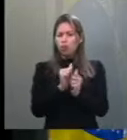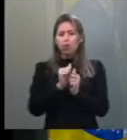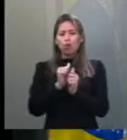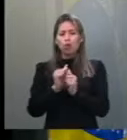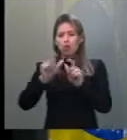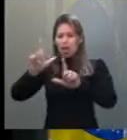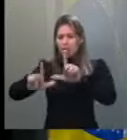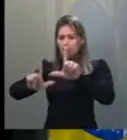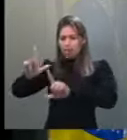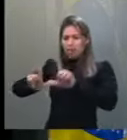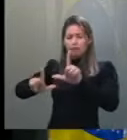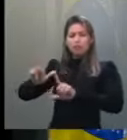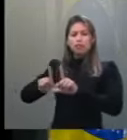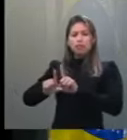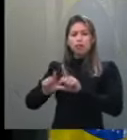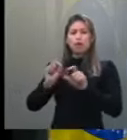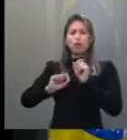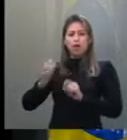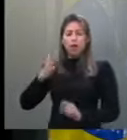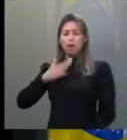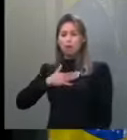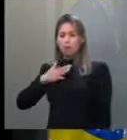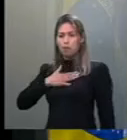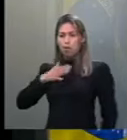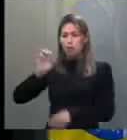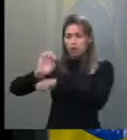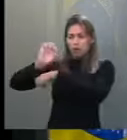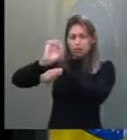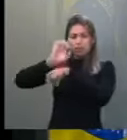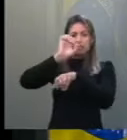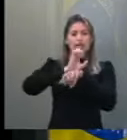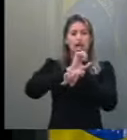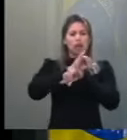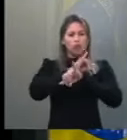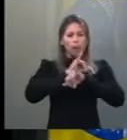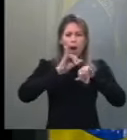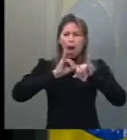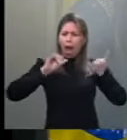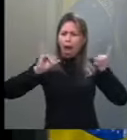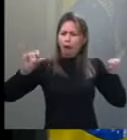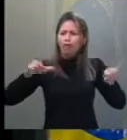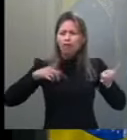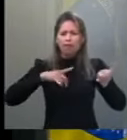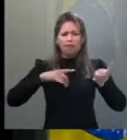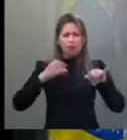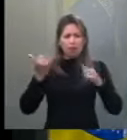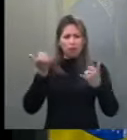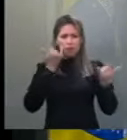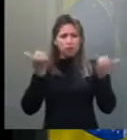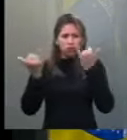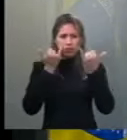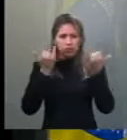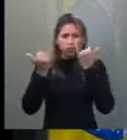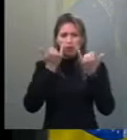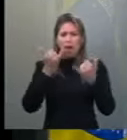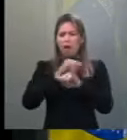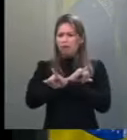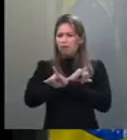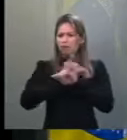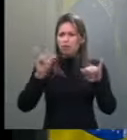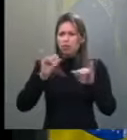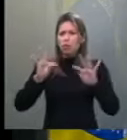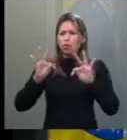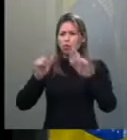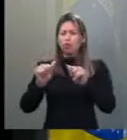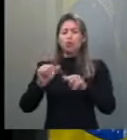eu abri hoje estavam lá, o meu Estado sendo exposto. Um dos maiores escândalos que já houve no Estado do Acre. Eu